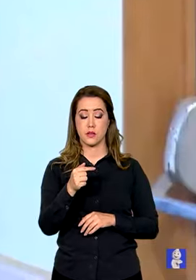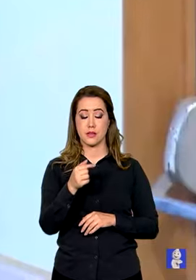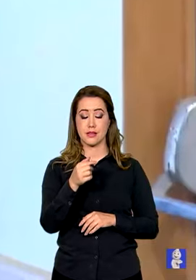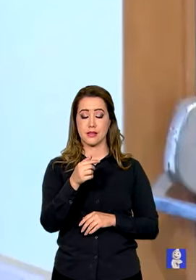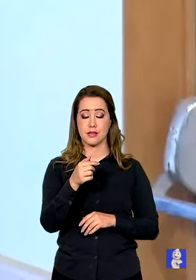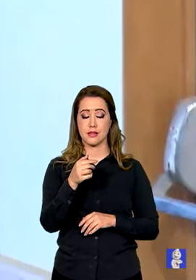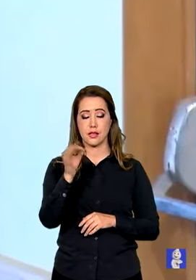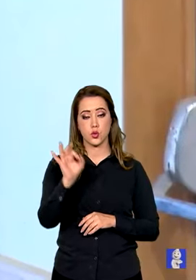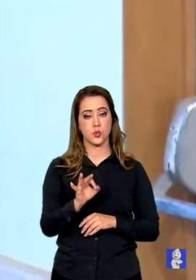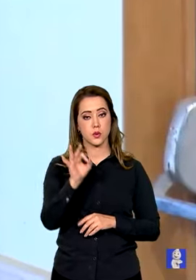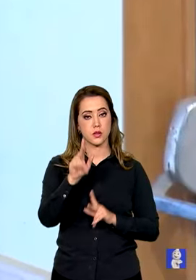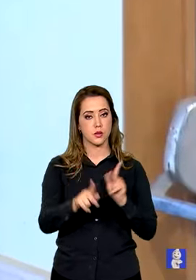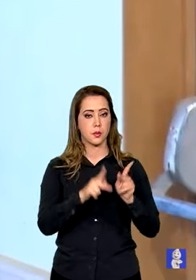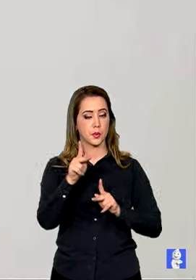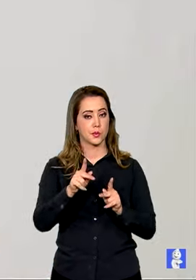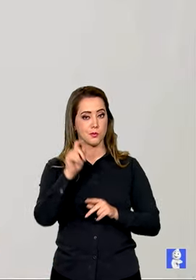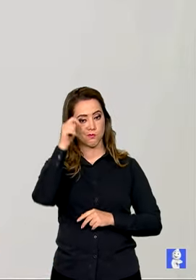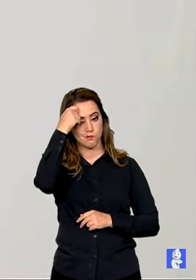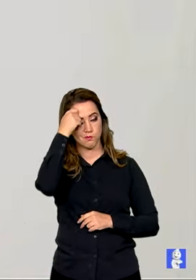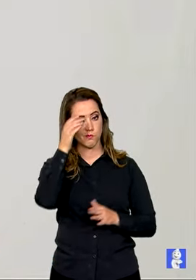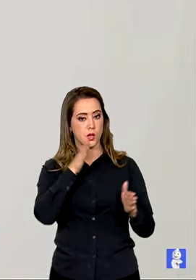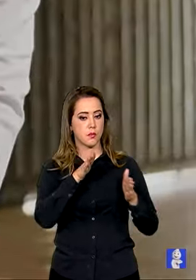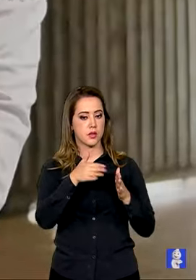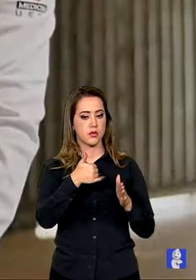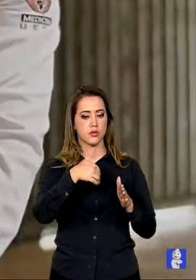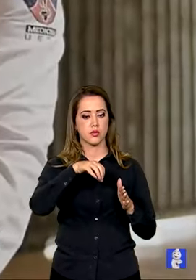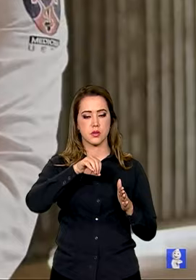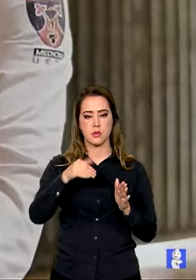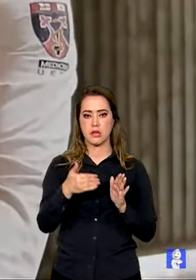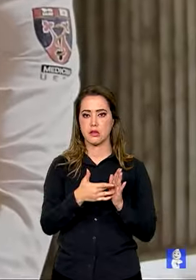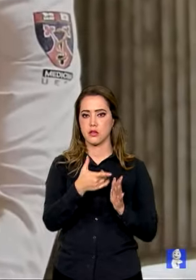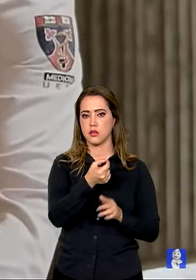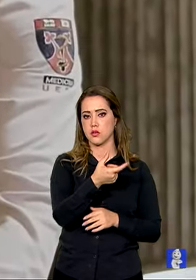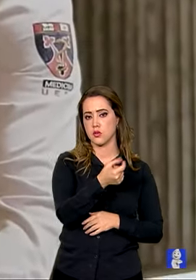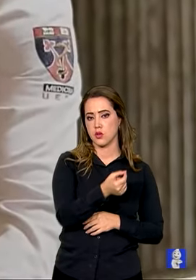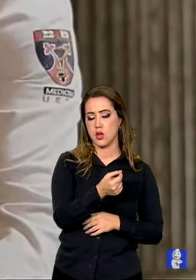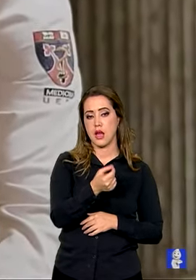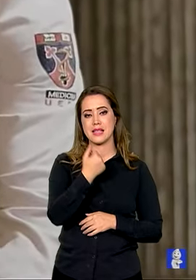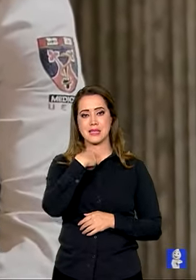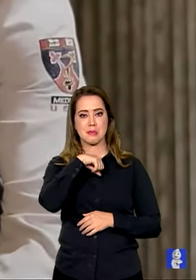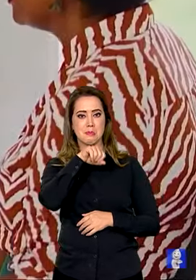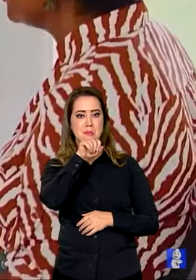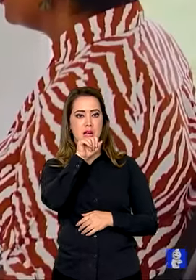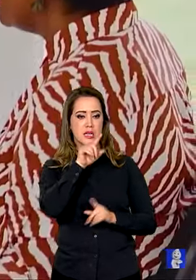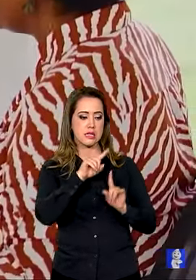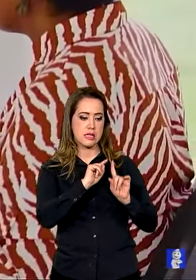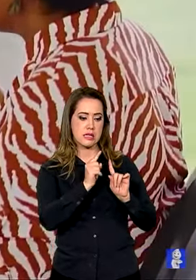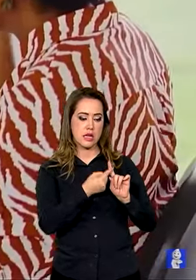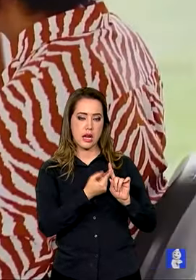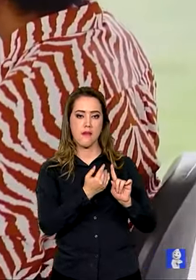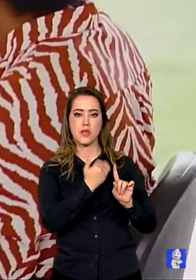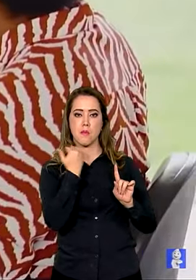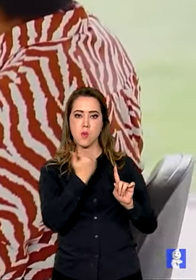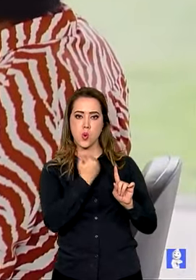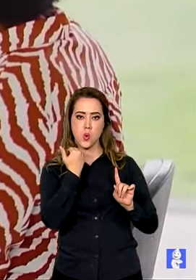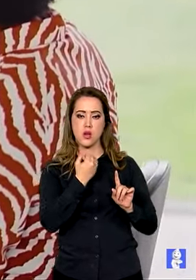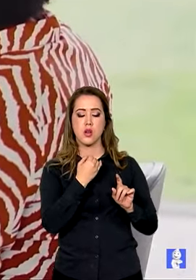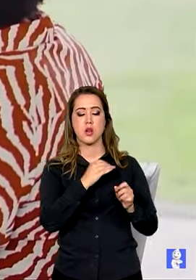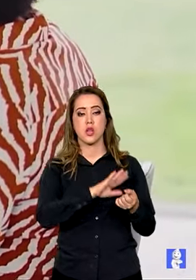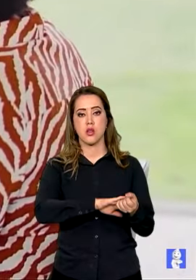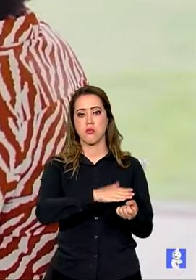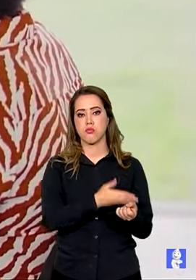exemplo, que entre 2010 e 2020, a morte materna por hipertensão aumentou 5% entre mulheres